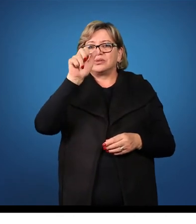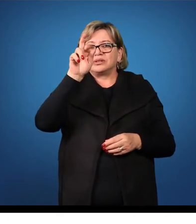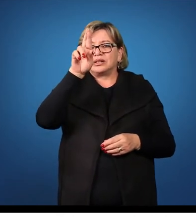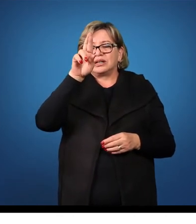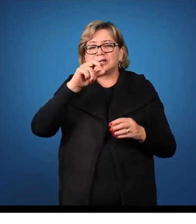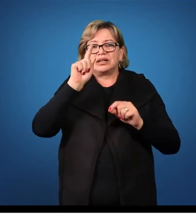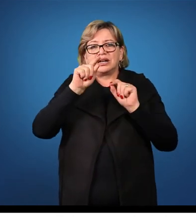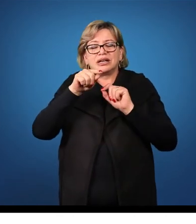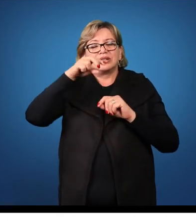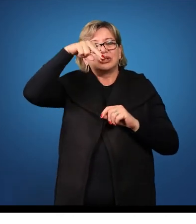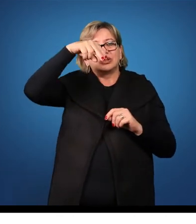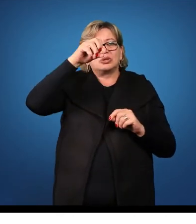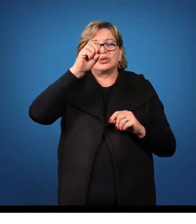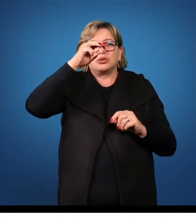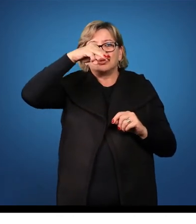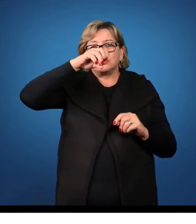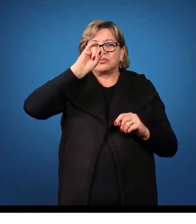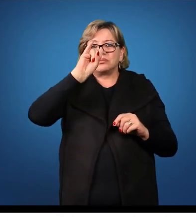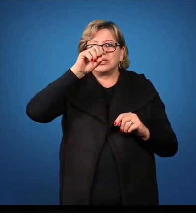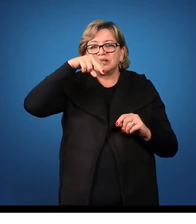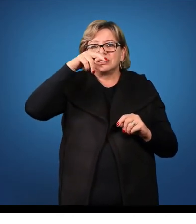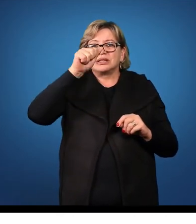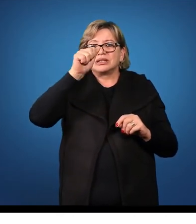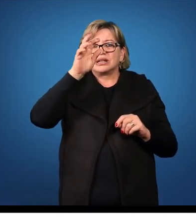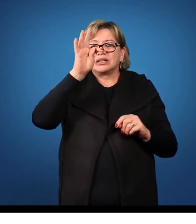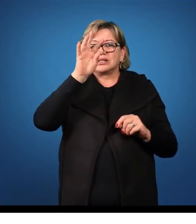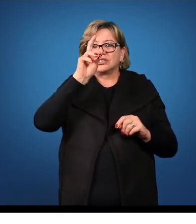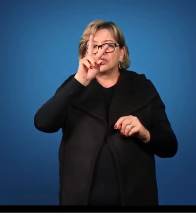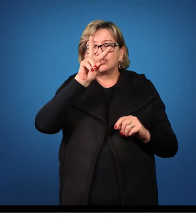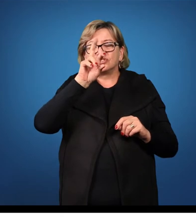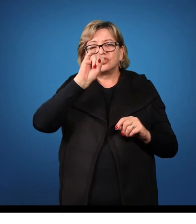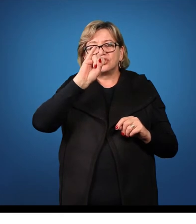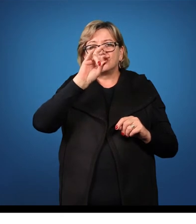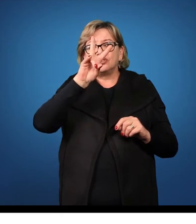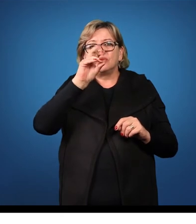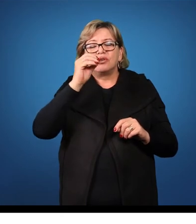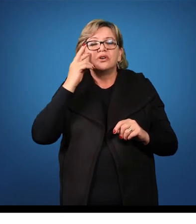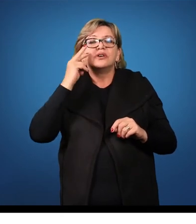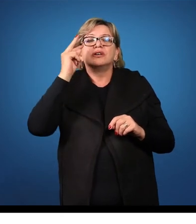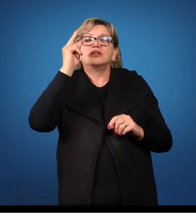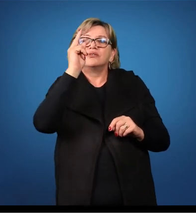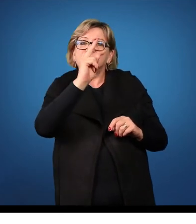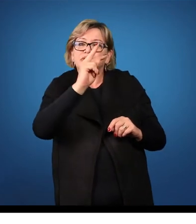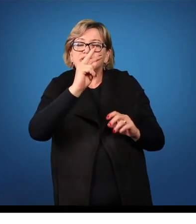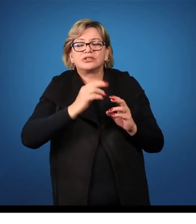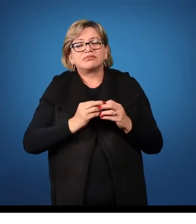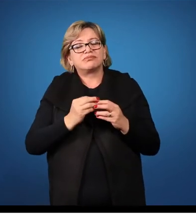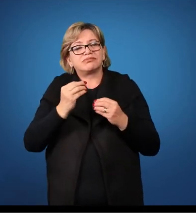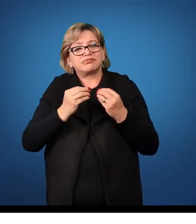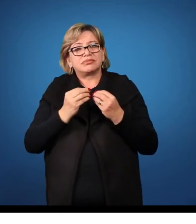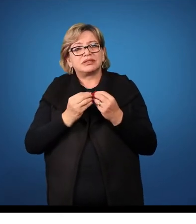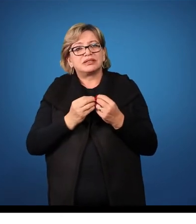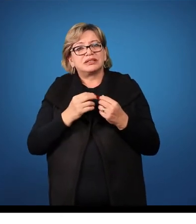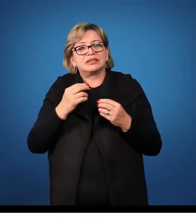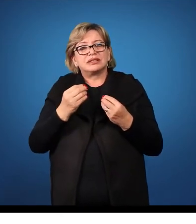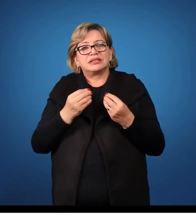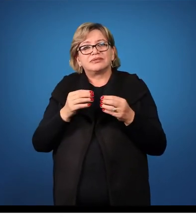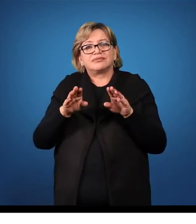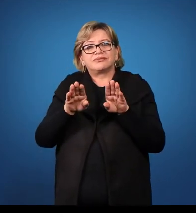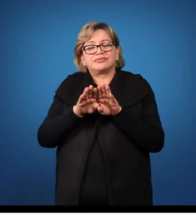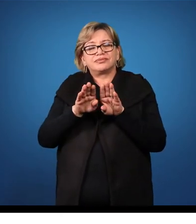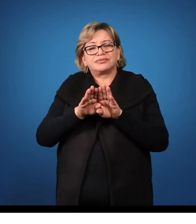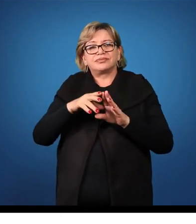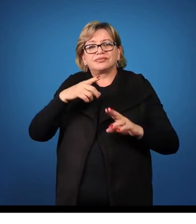tomamos a palavra, em parisílabo, LEOLEONES. No nominativo,